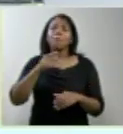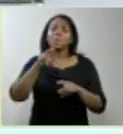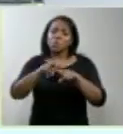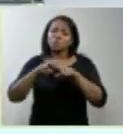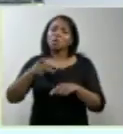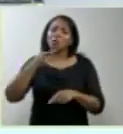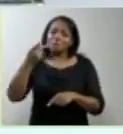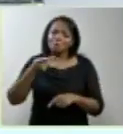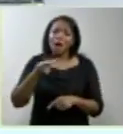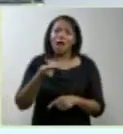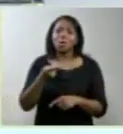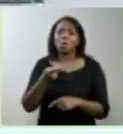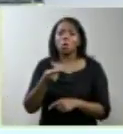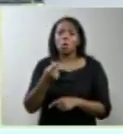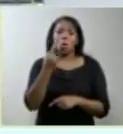meio,